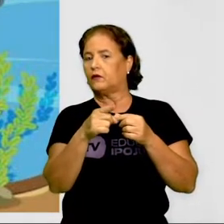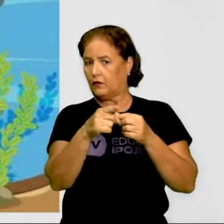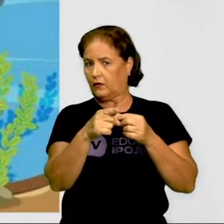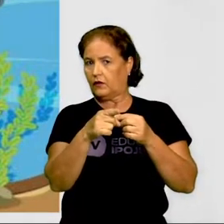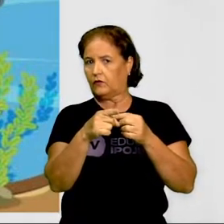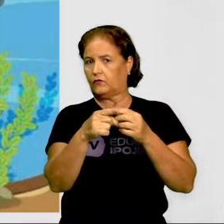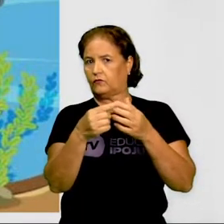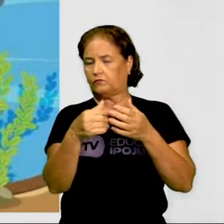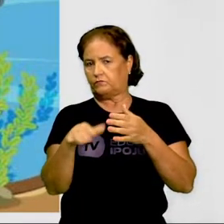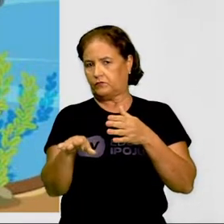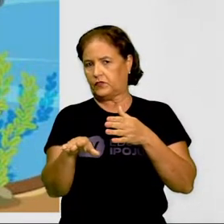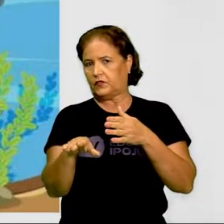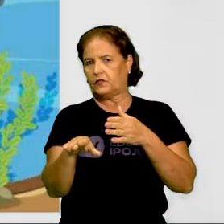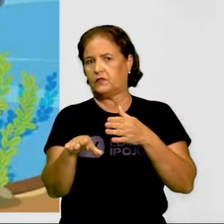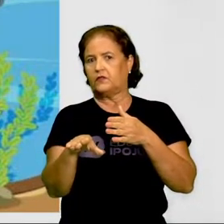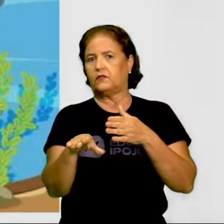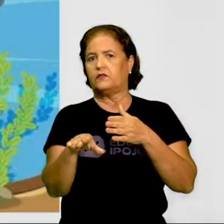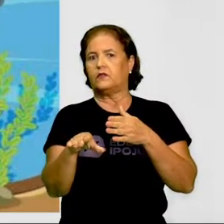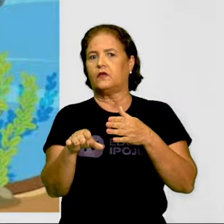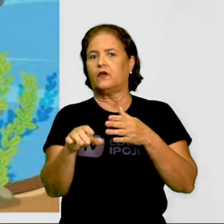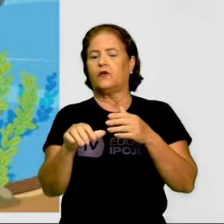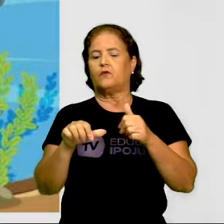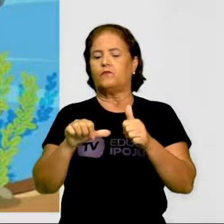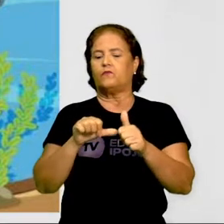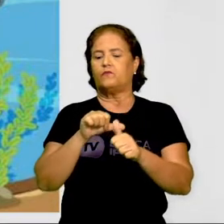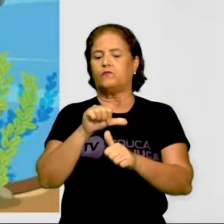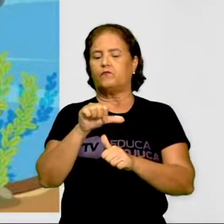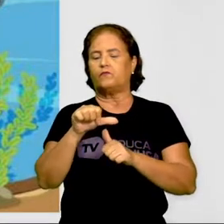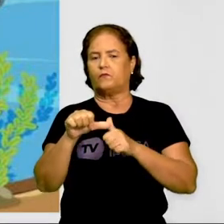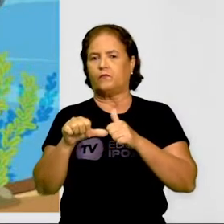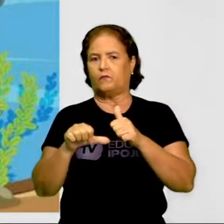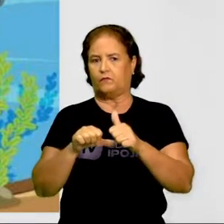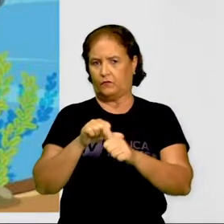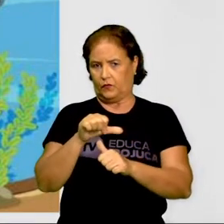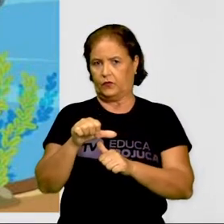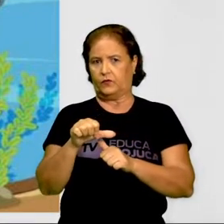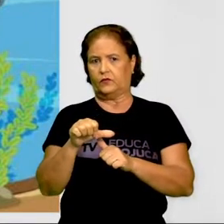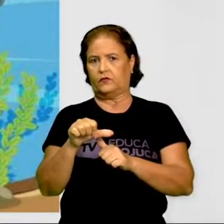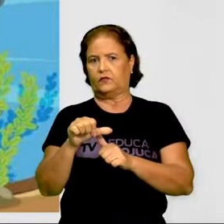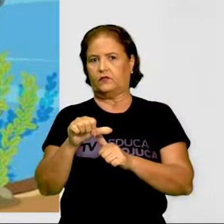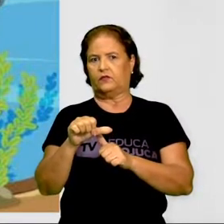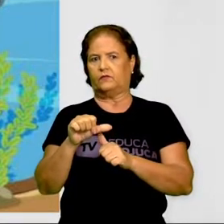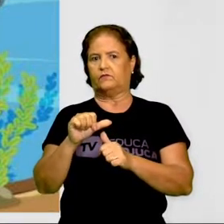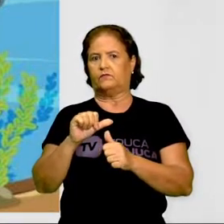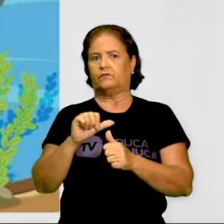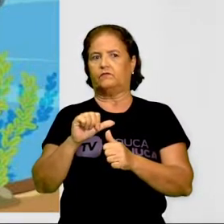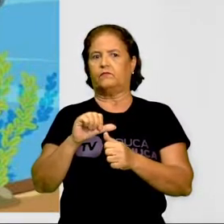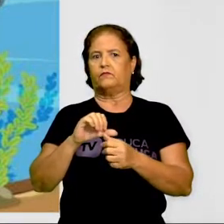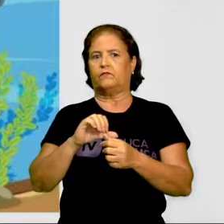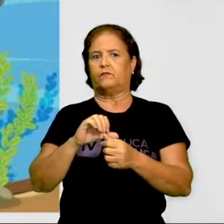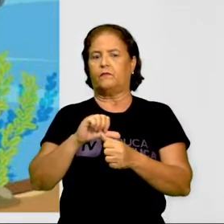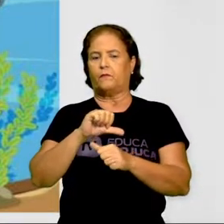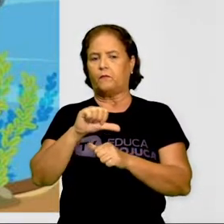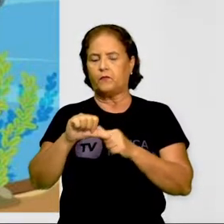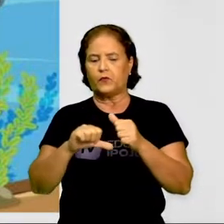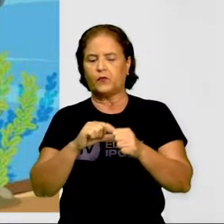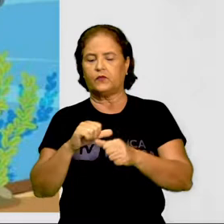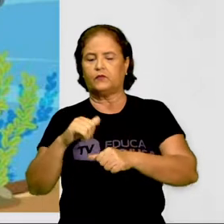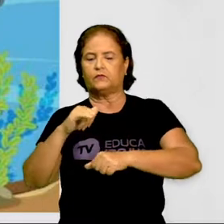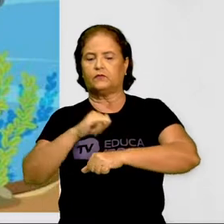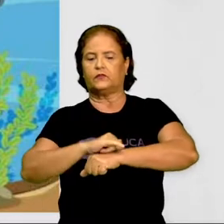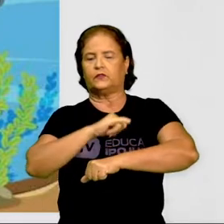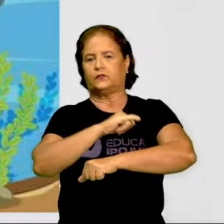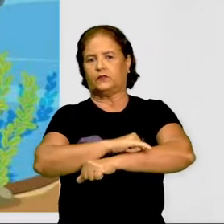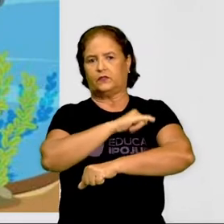o quê? Ele passa por uma transformação. Ele se transforma em um sapo e passa a viver